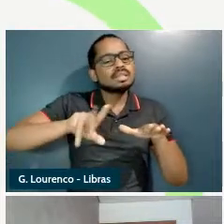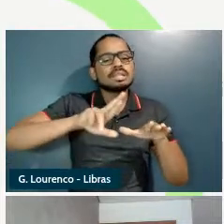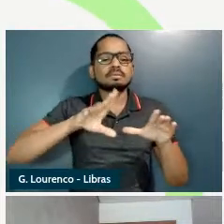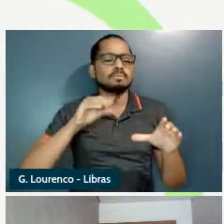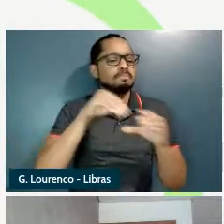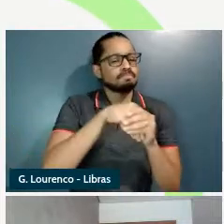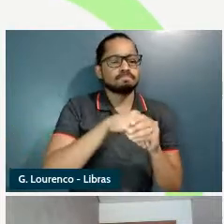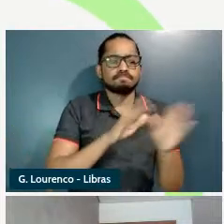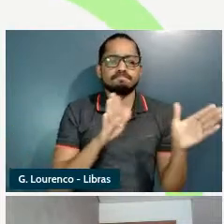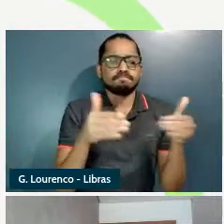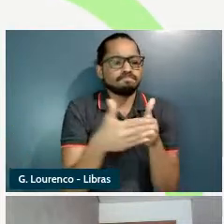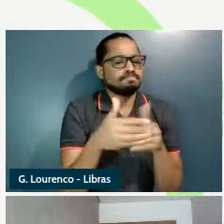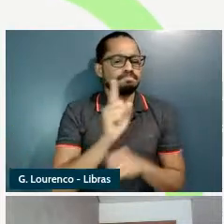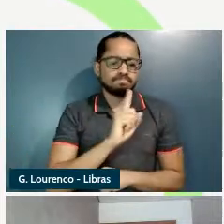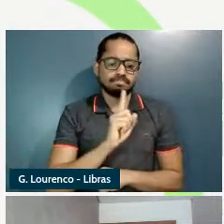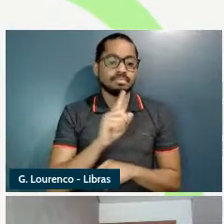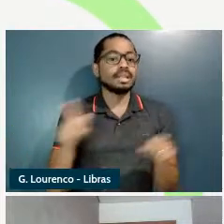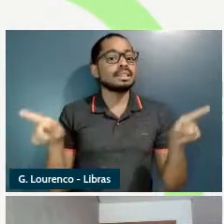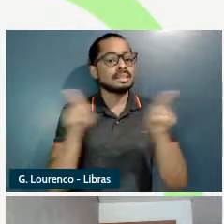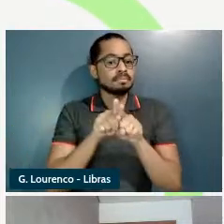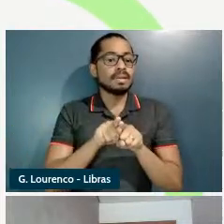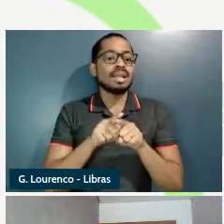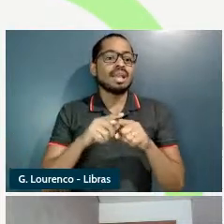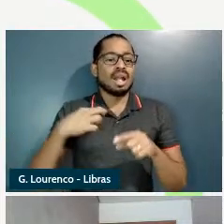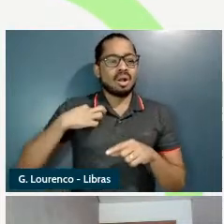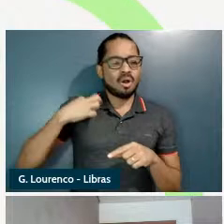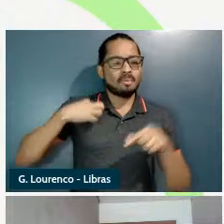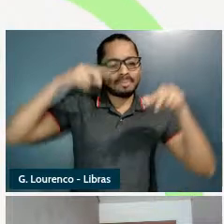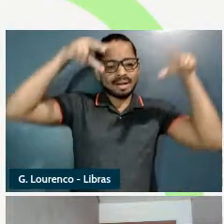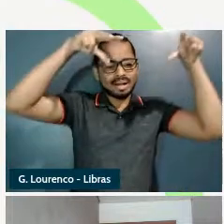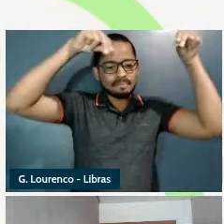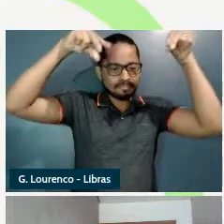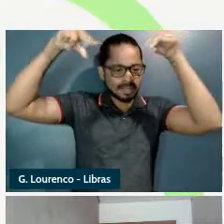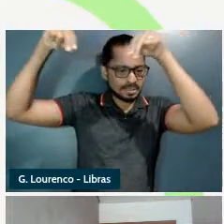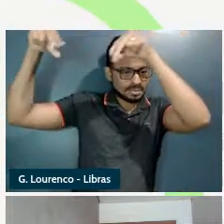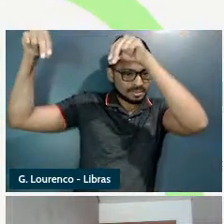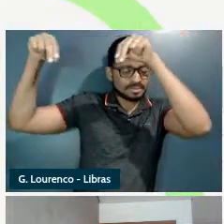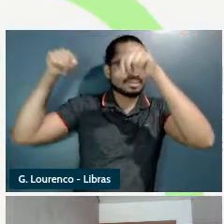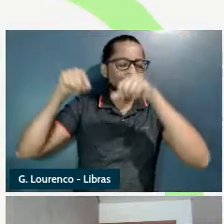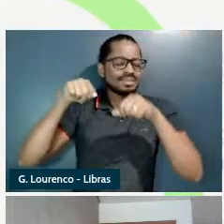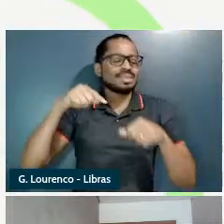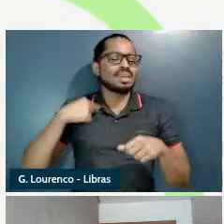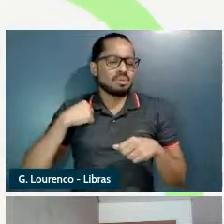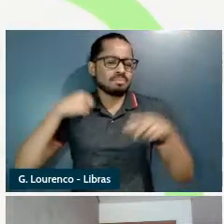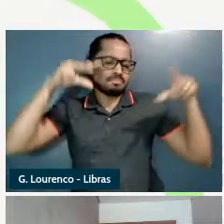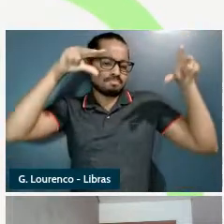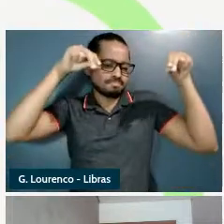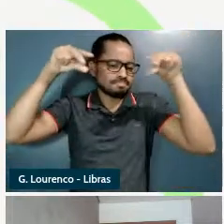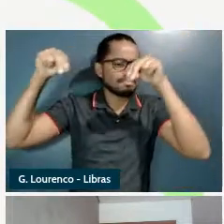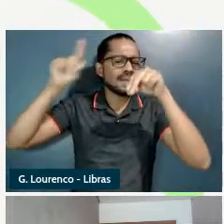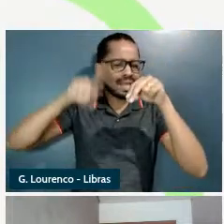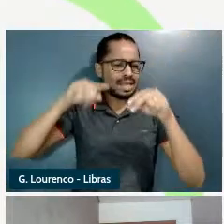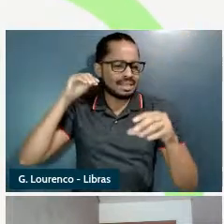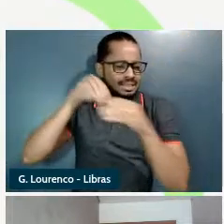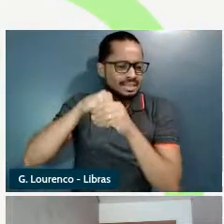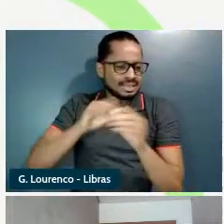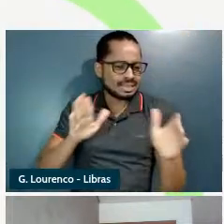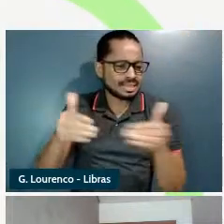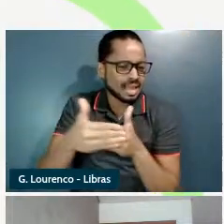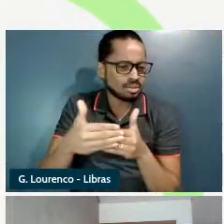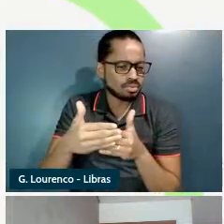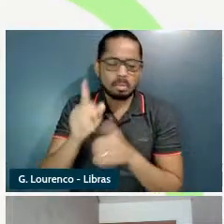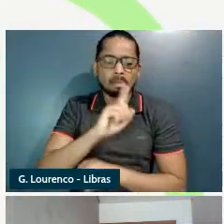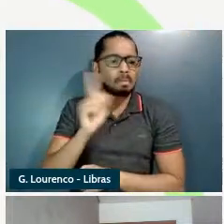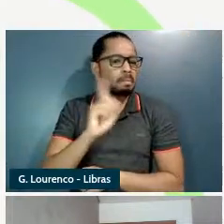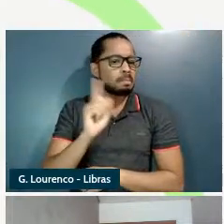a mesma interpretação eu tenho e a menina pendurou as roupas no varal em que as roupas elas não estão contidas do varal o varal